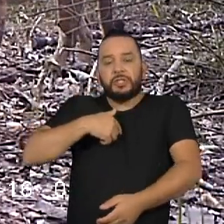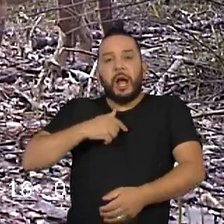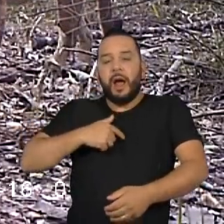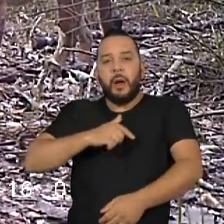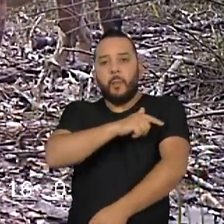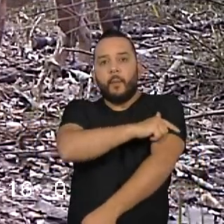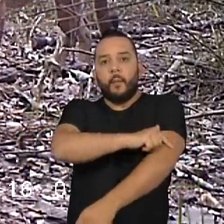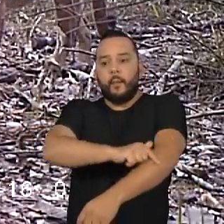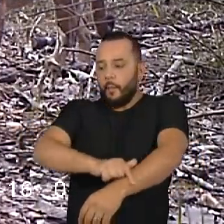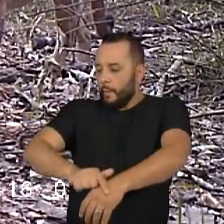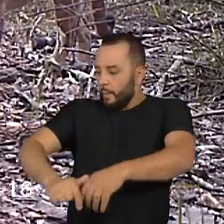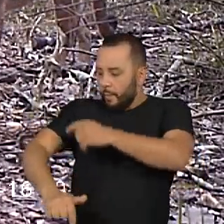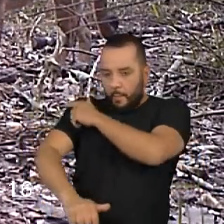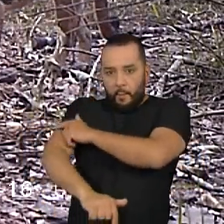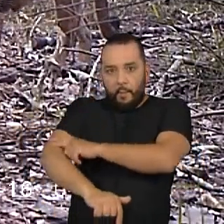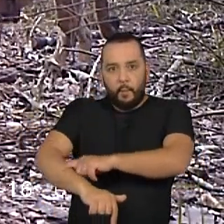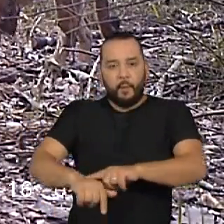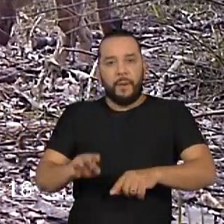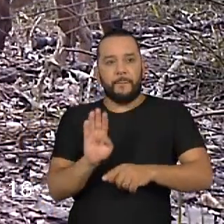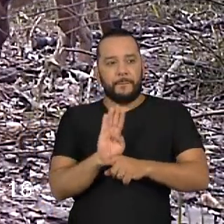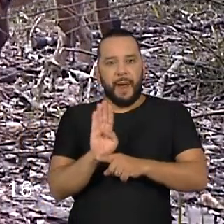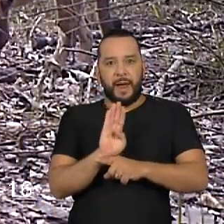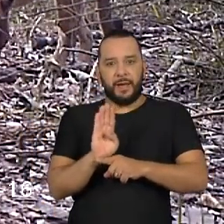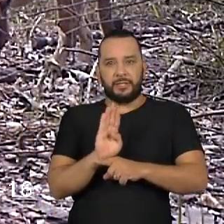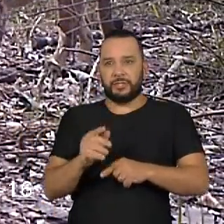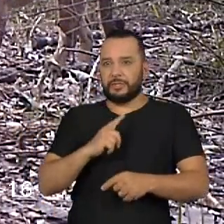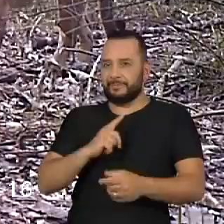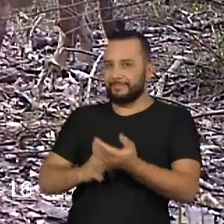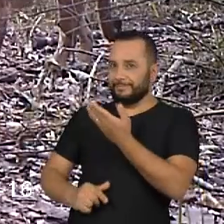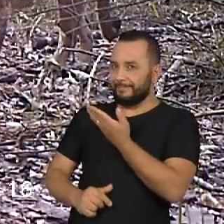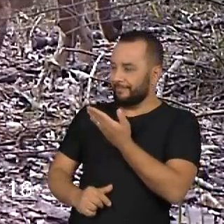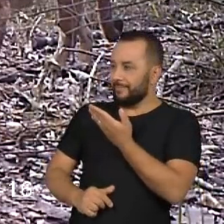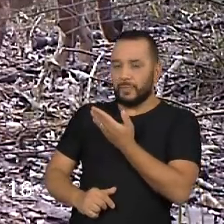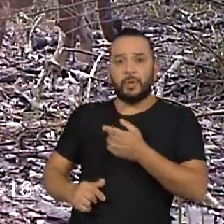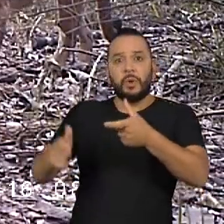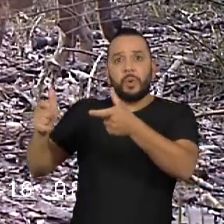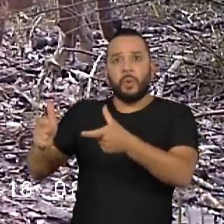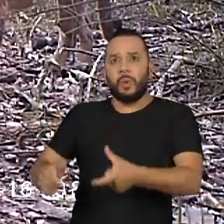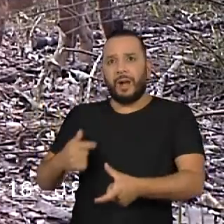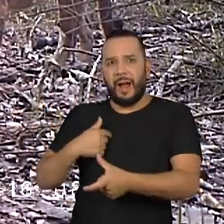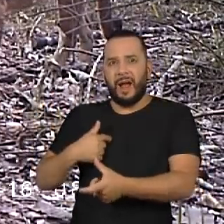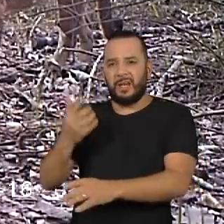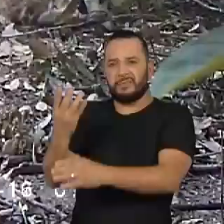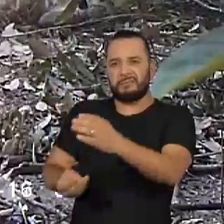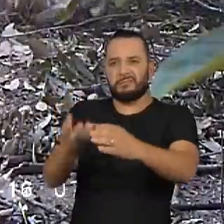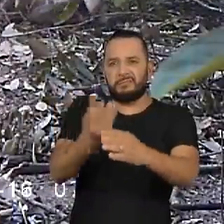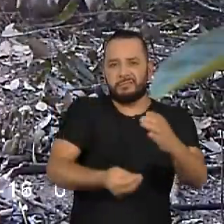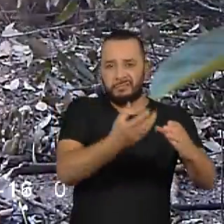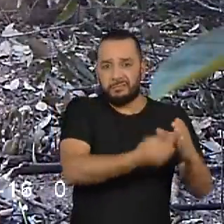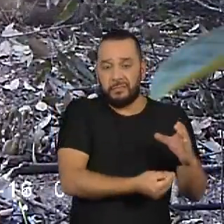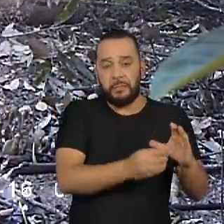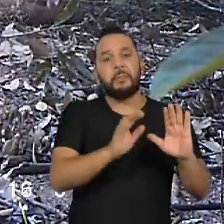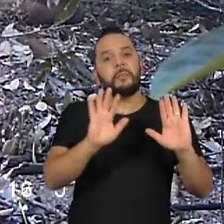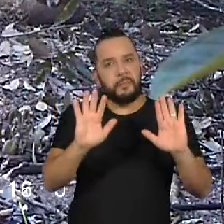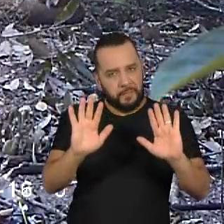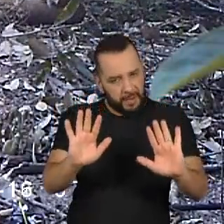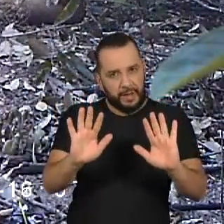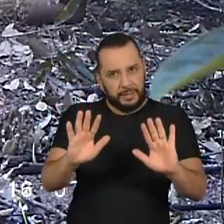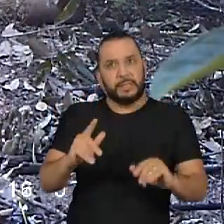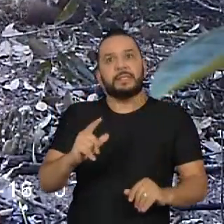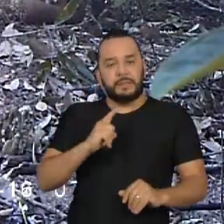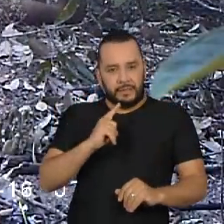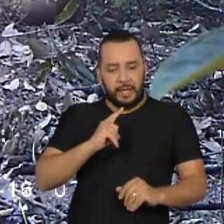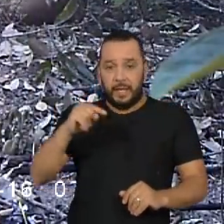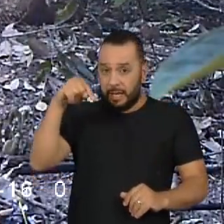parda. Uma espécie já extinta em muitos cantos das Américas, mas que ainda deita e rola